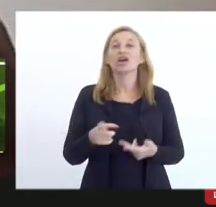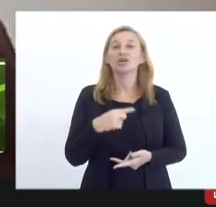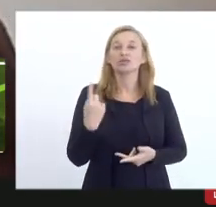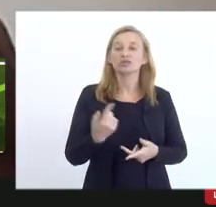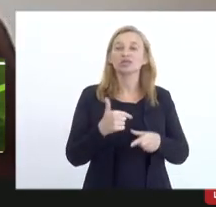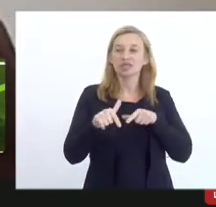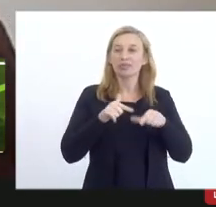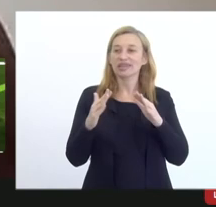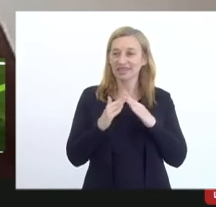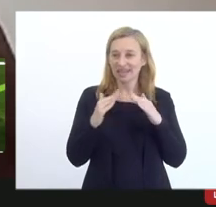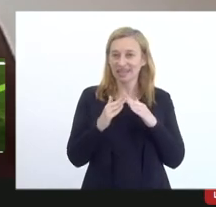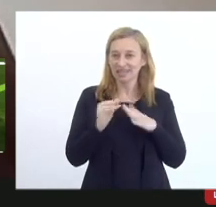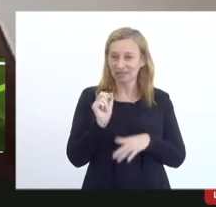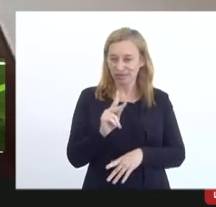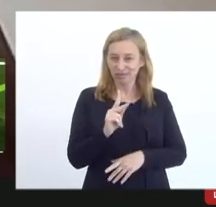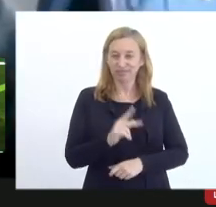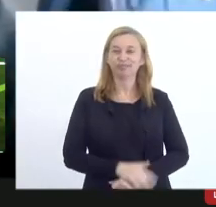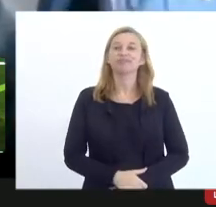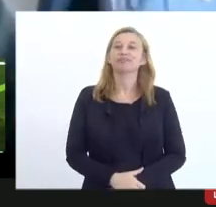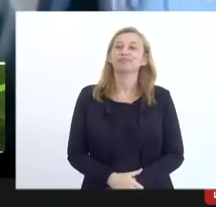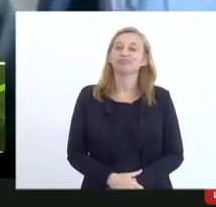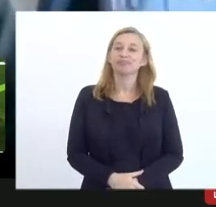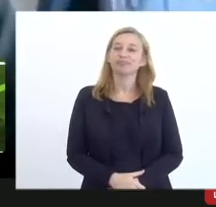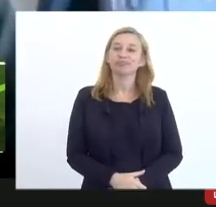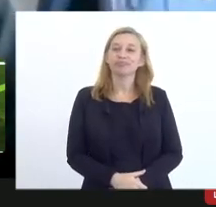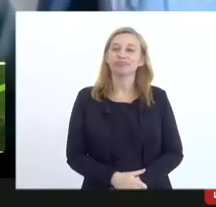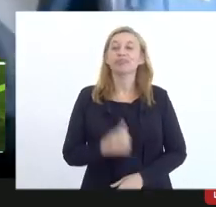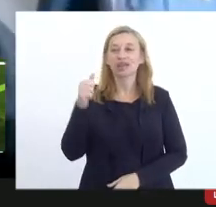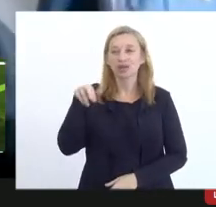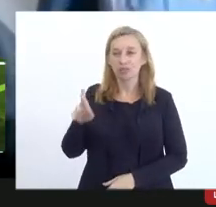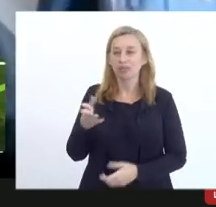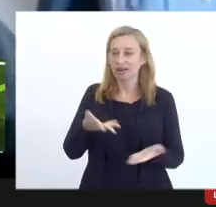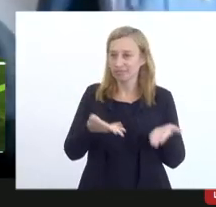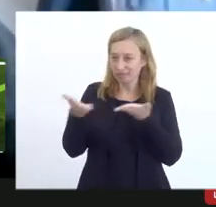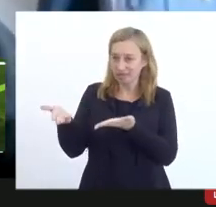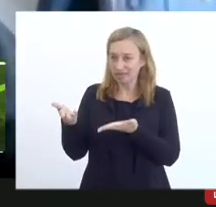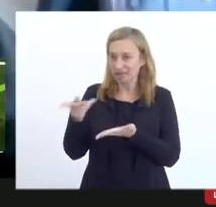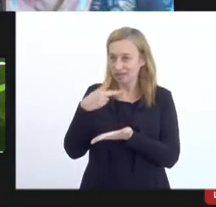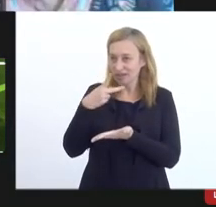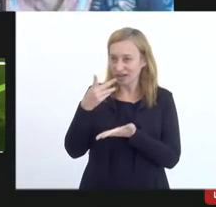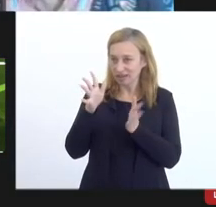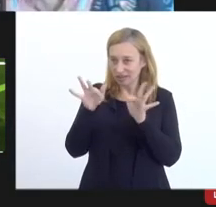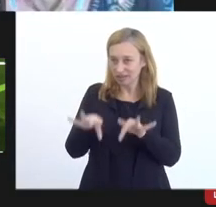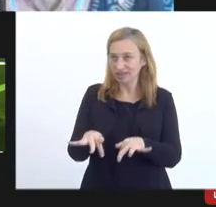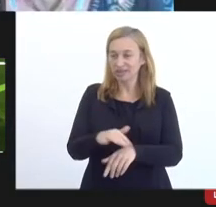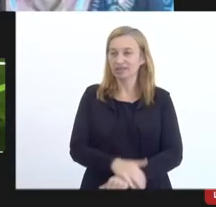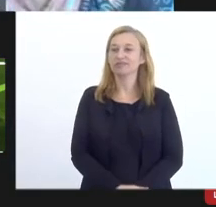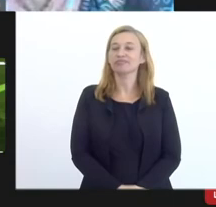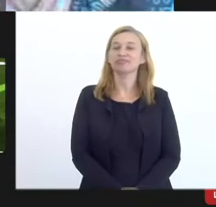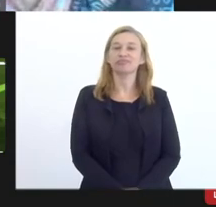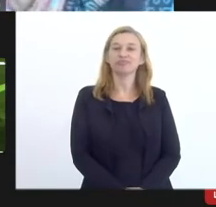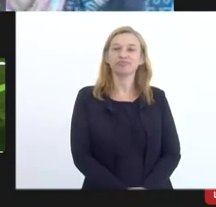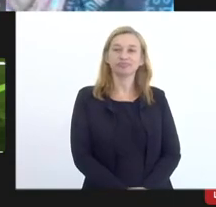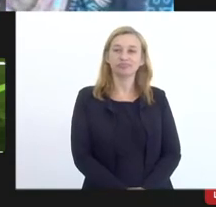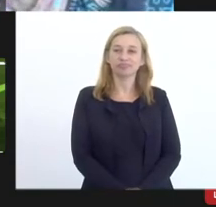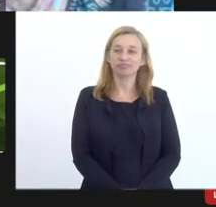dever de casa. Esse é o nosso dever de casa. Eliamar, eu passo para você para fazer o seu cumprimento final.